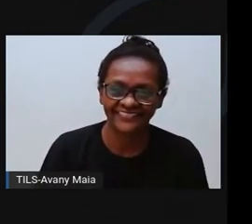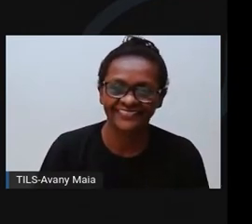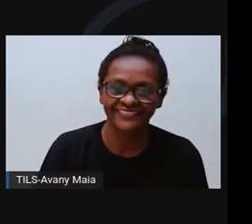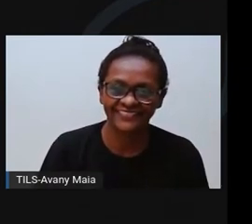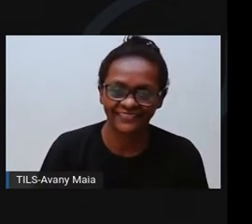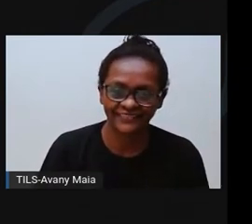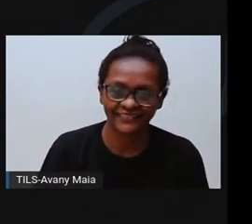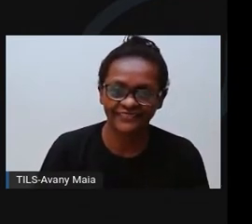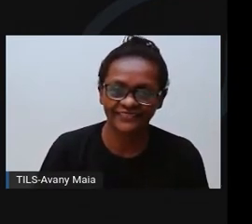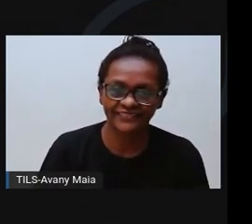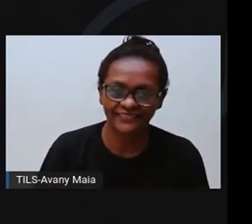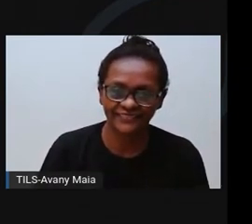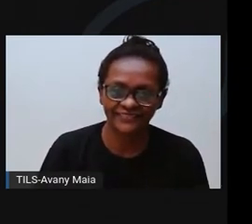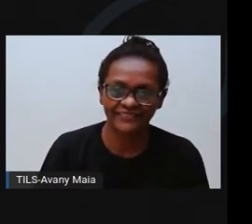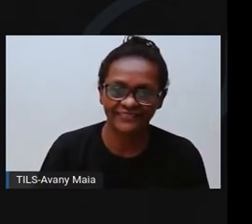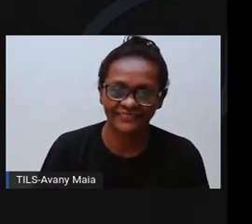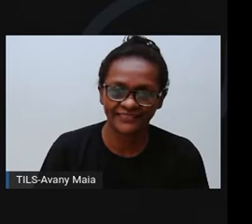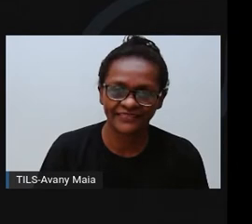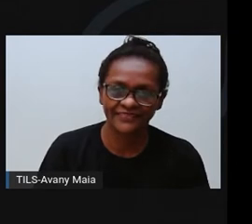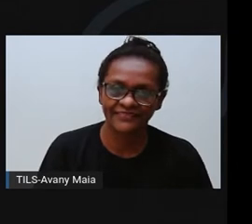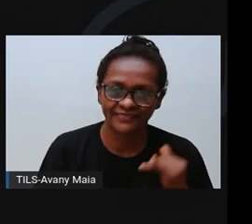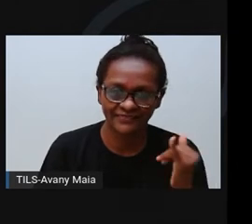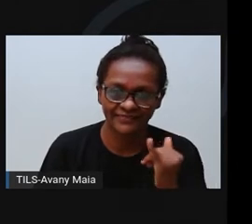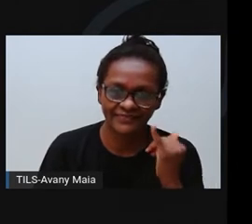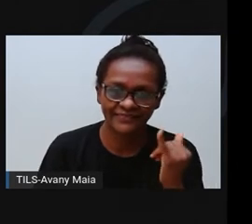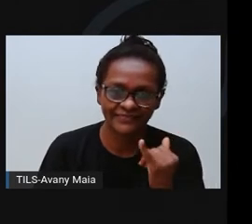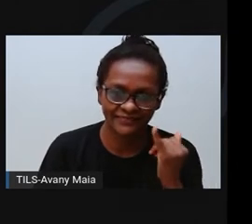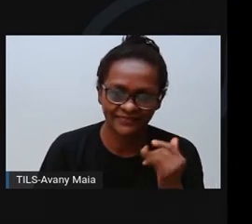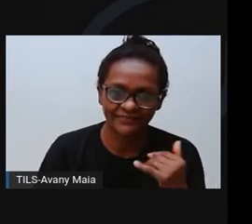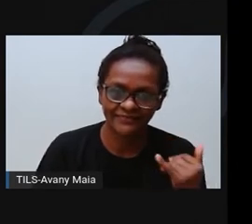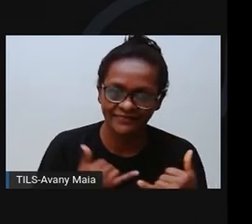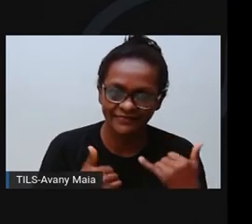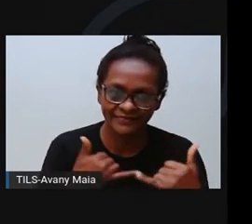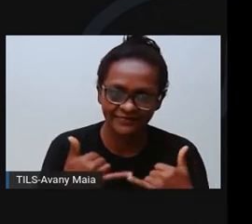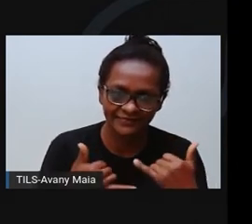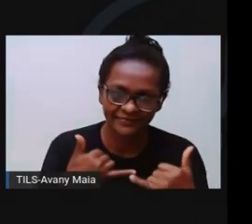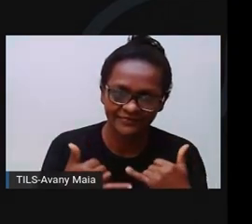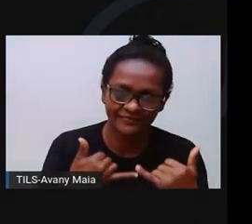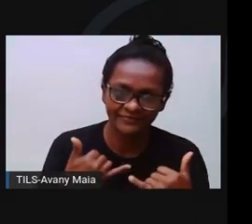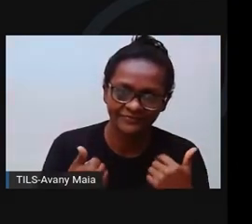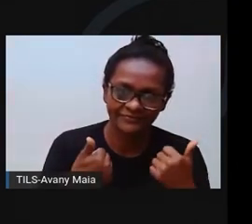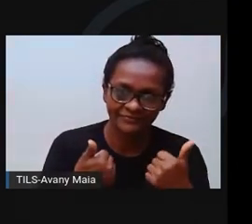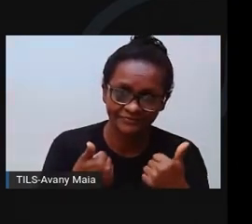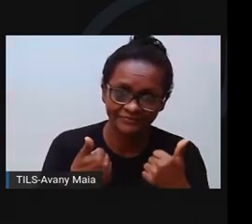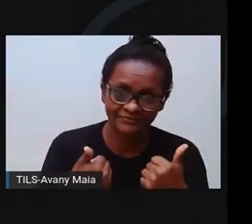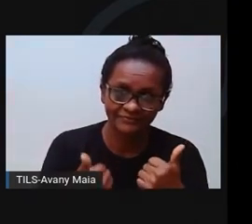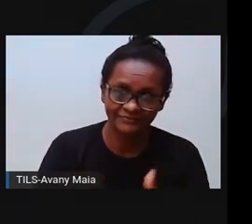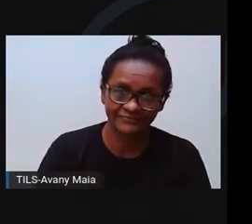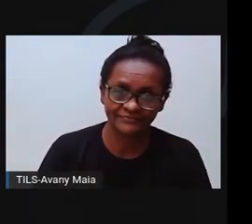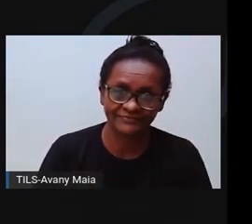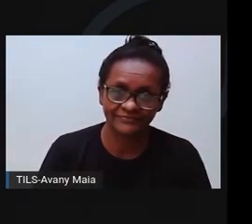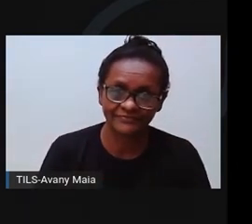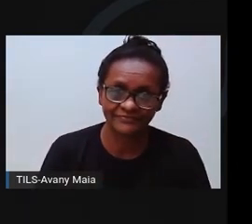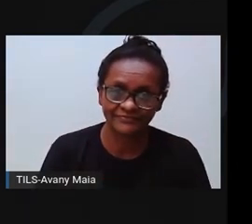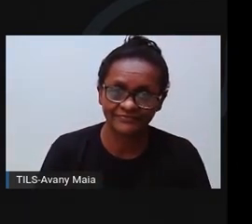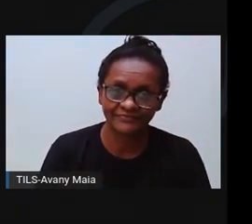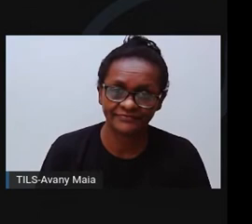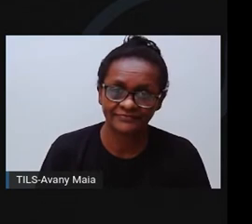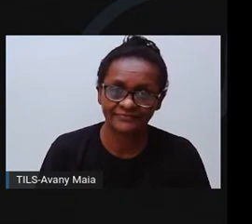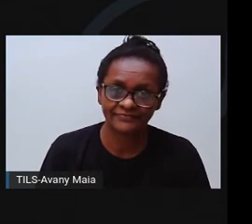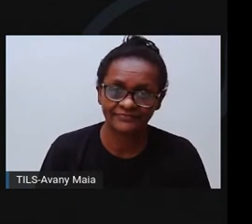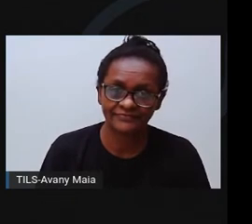A gente pega esse, amarrar aqui, pega o que tá aqui, amarra aqui e vem